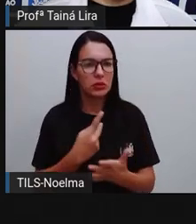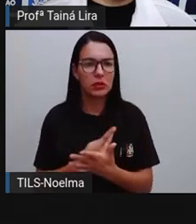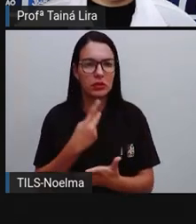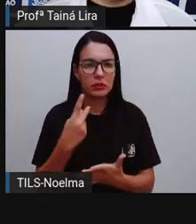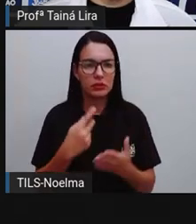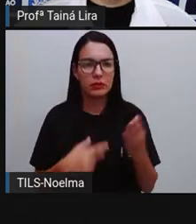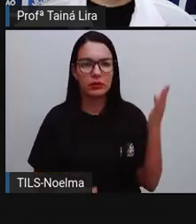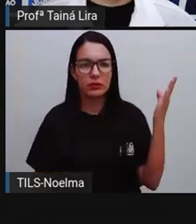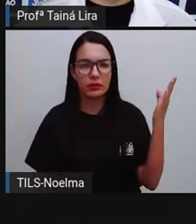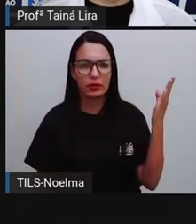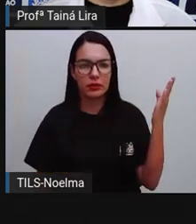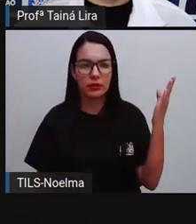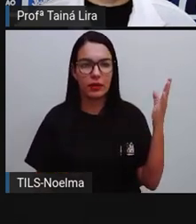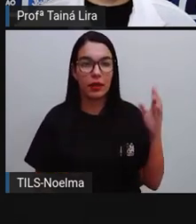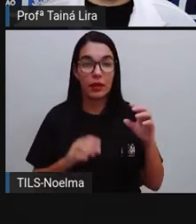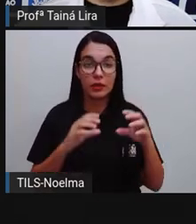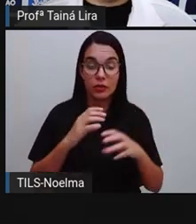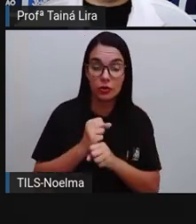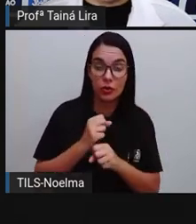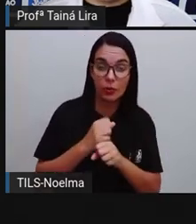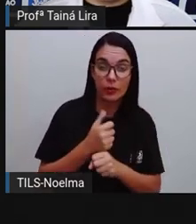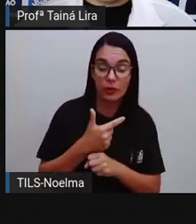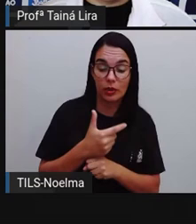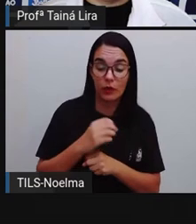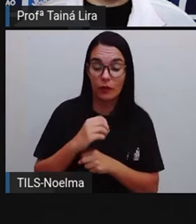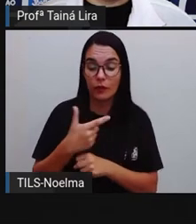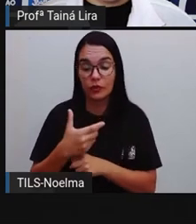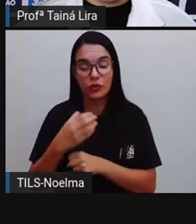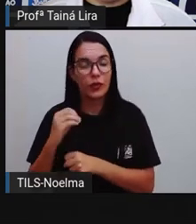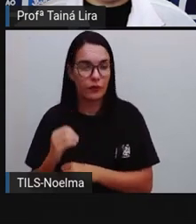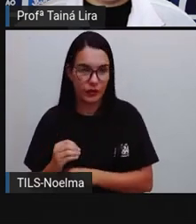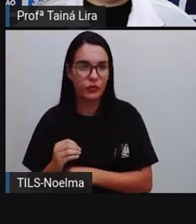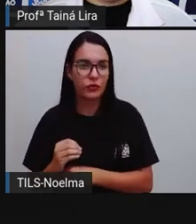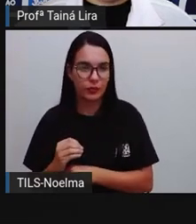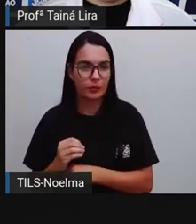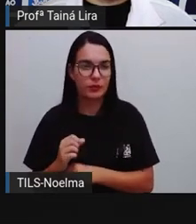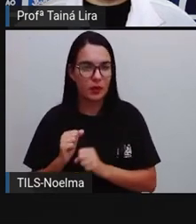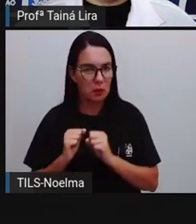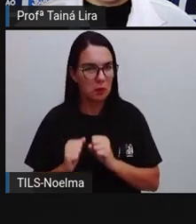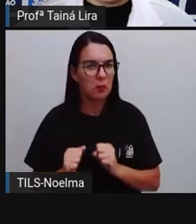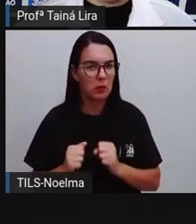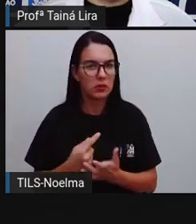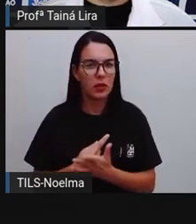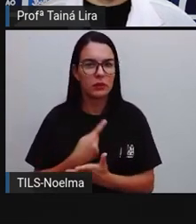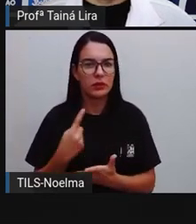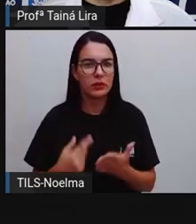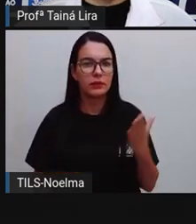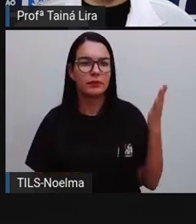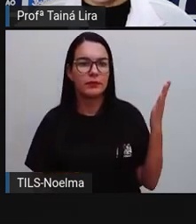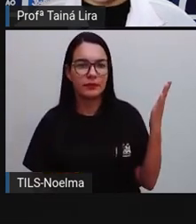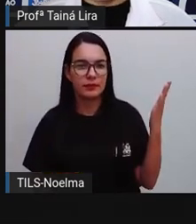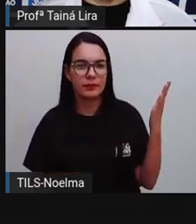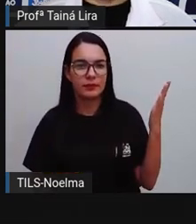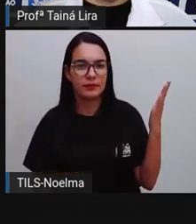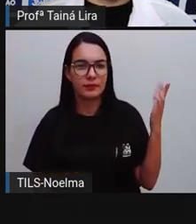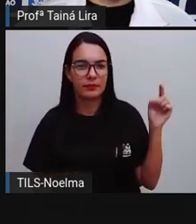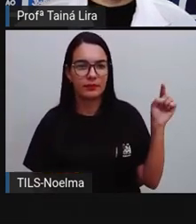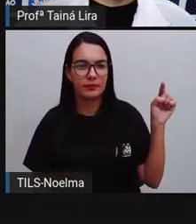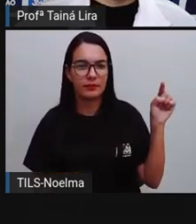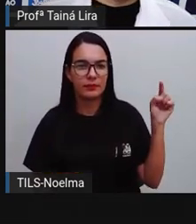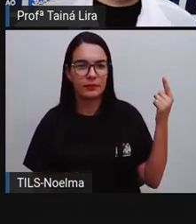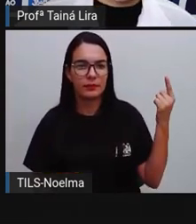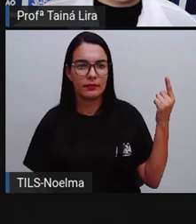Olha lá. Eu fiz a decomposição agrupando de 20 em 20. Olha lá. 20, 40,